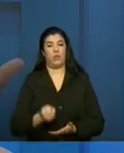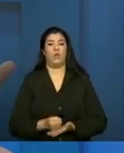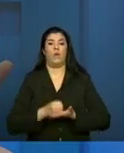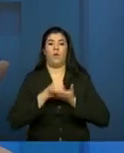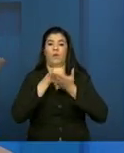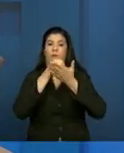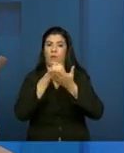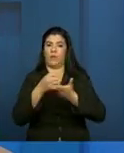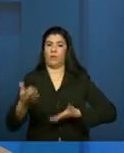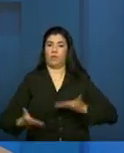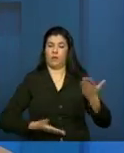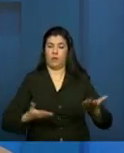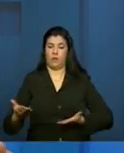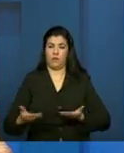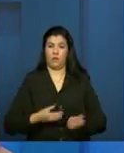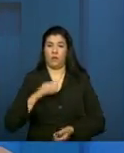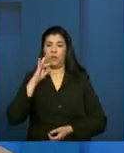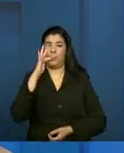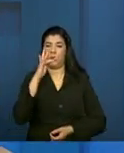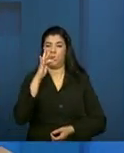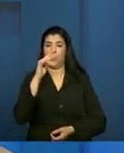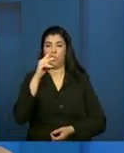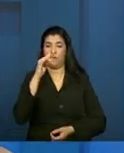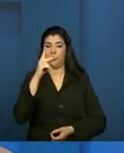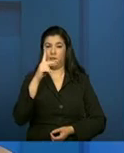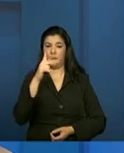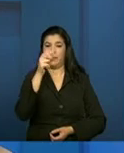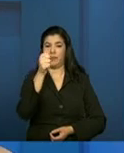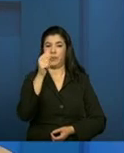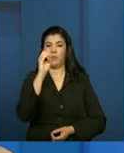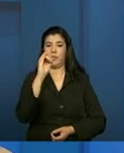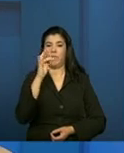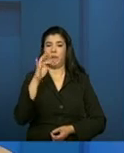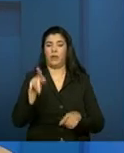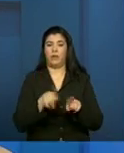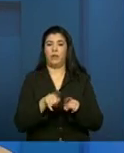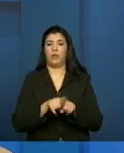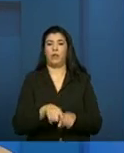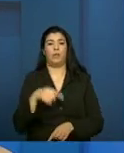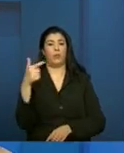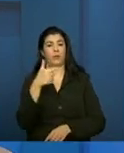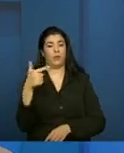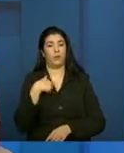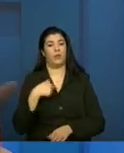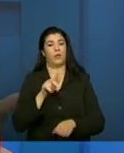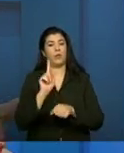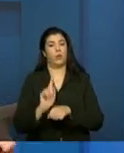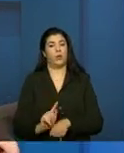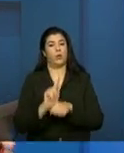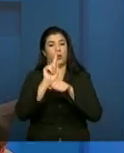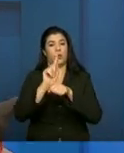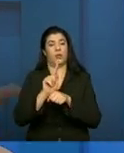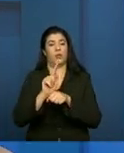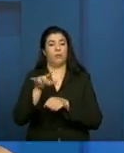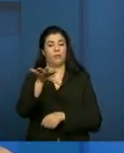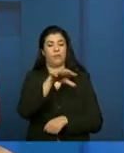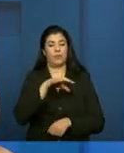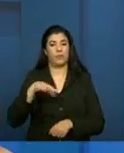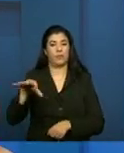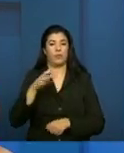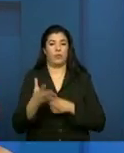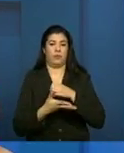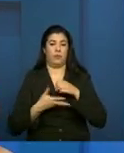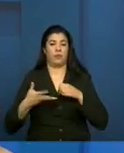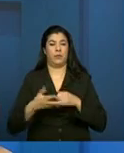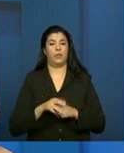que é a alma do CRAS, é o serviço essencial, e a gestão do território da proteção social básica. O que isso significa? Isso